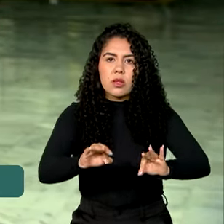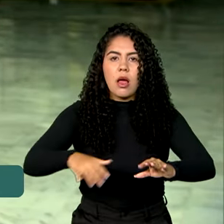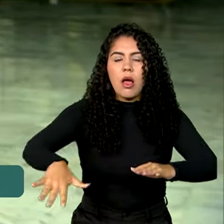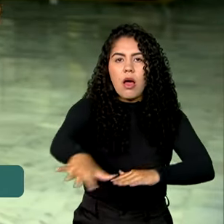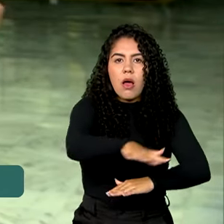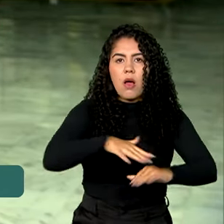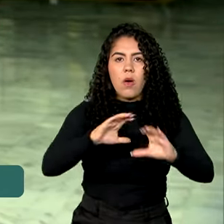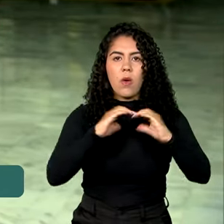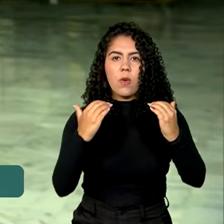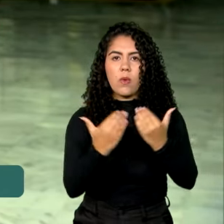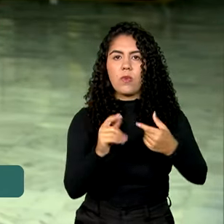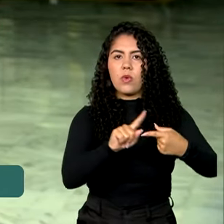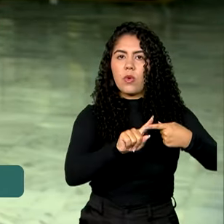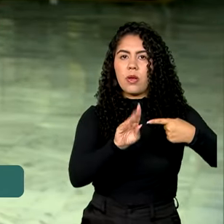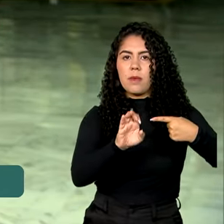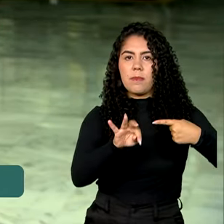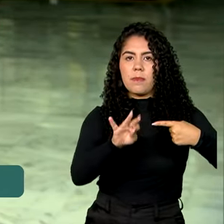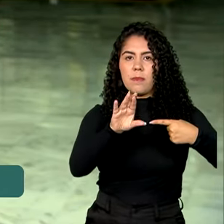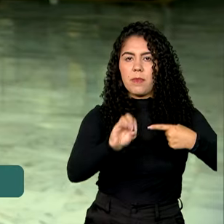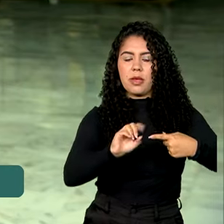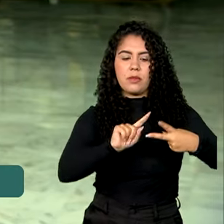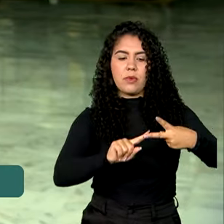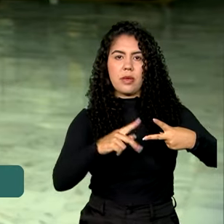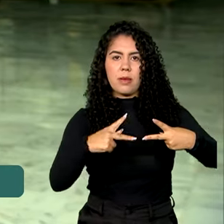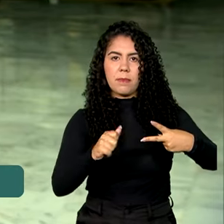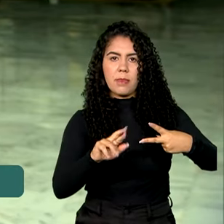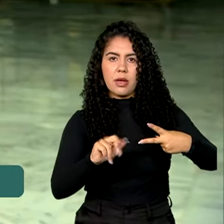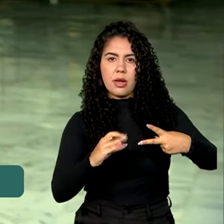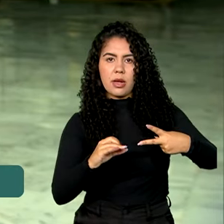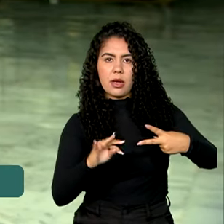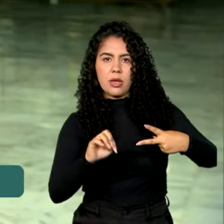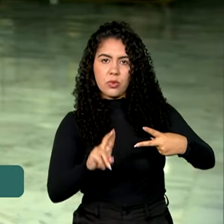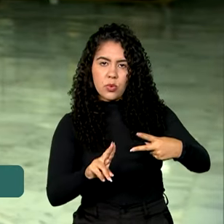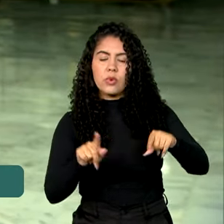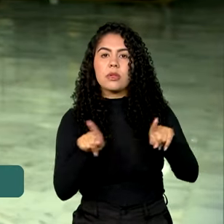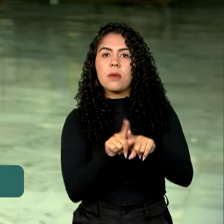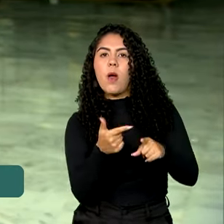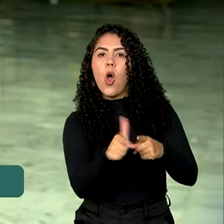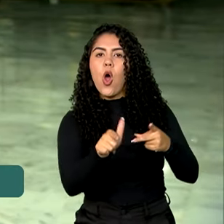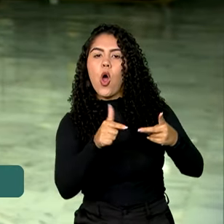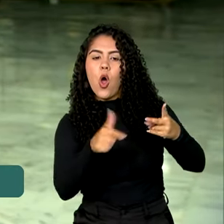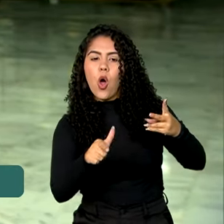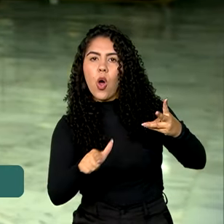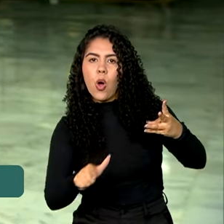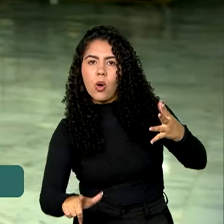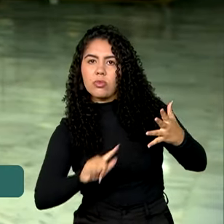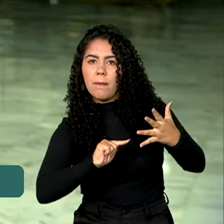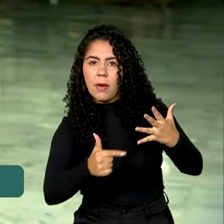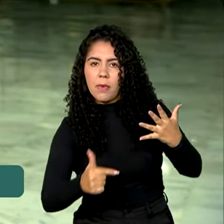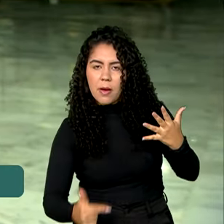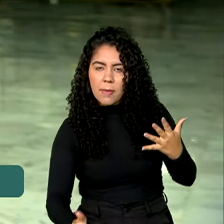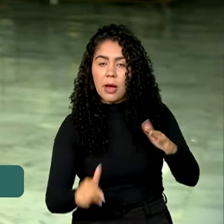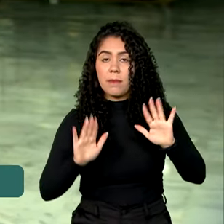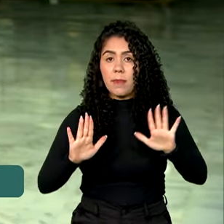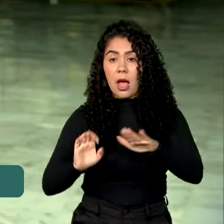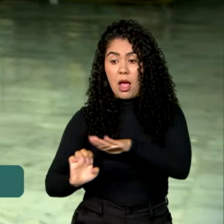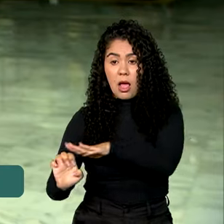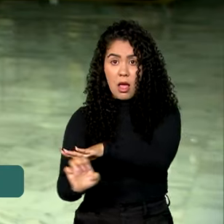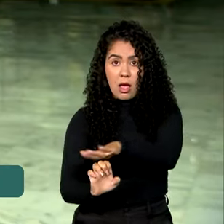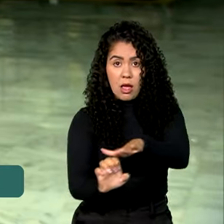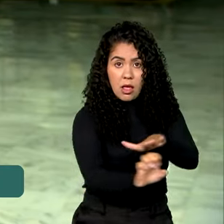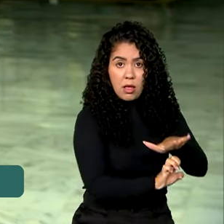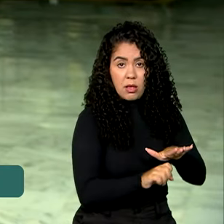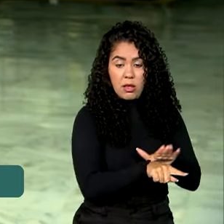Bento Rodrigues e Paracatu de Baixo e outras medidas de recuperação ambiental. As mineradoras alegam